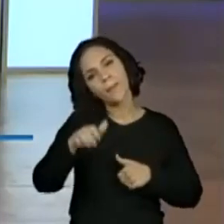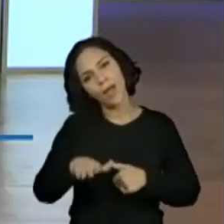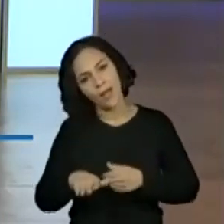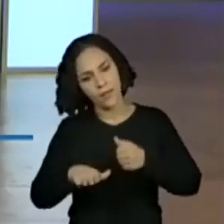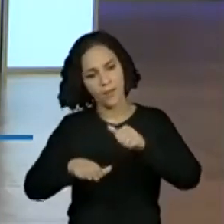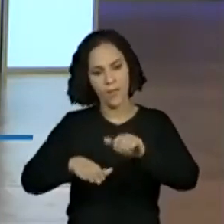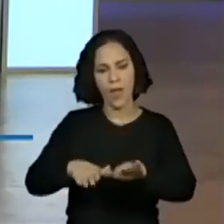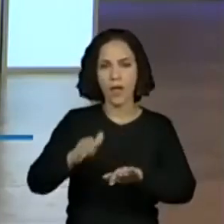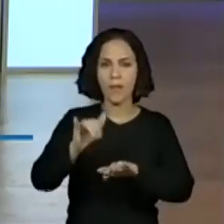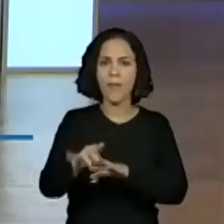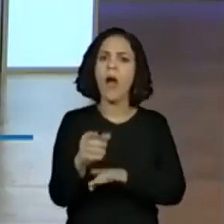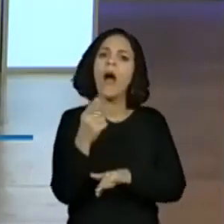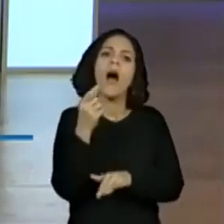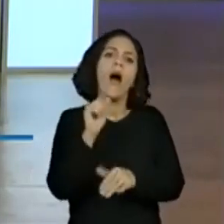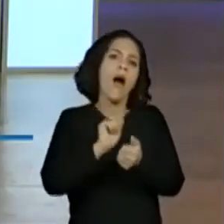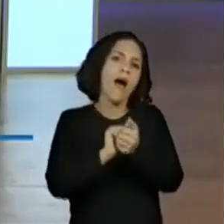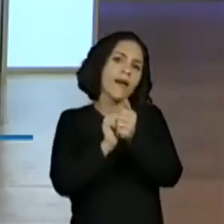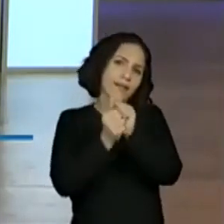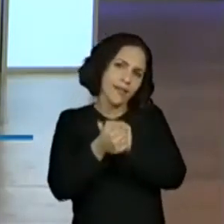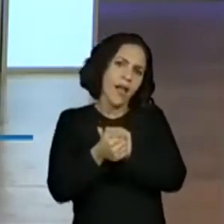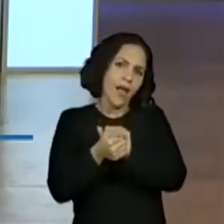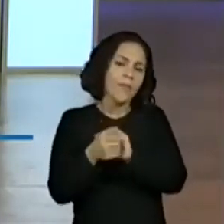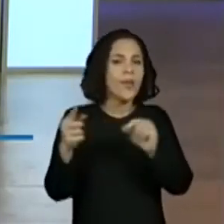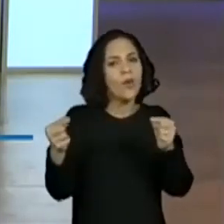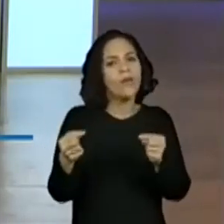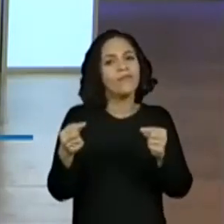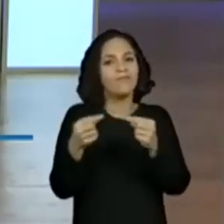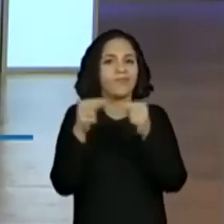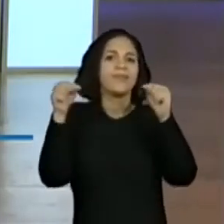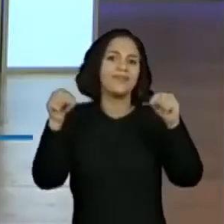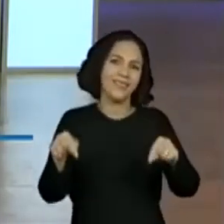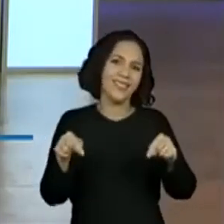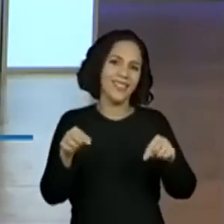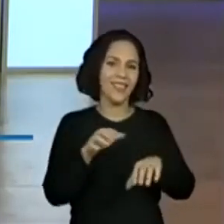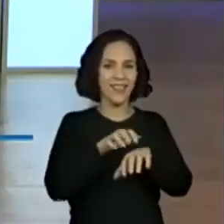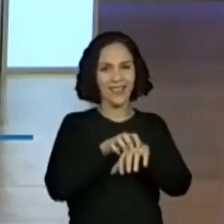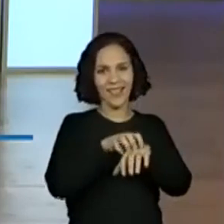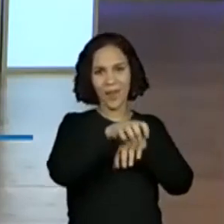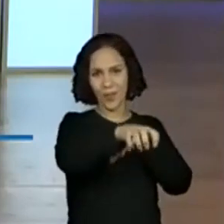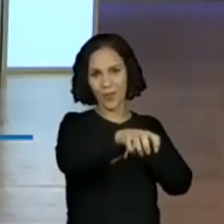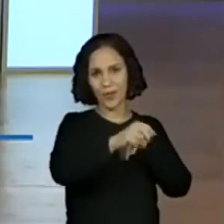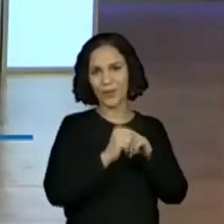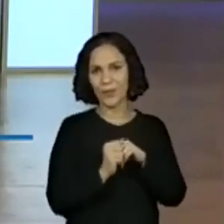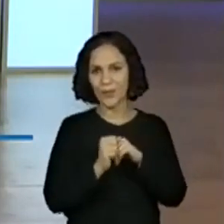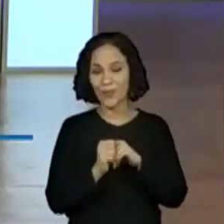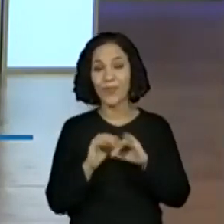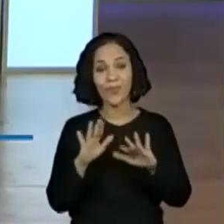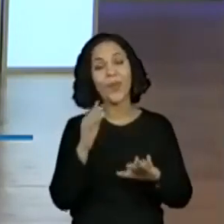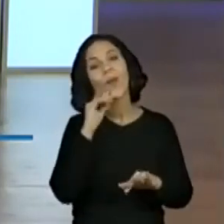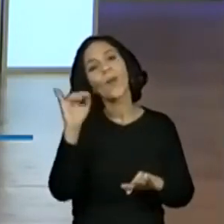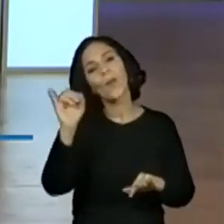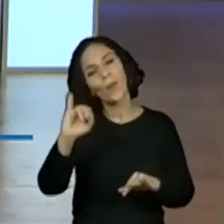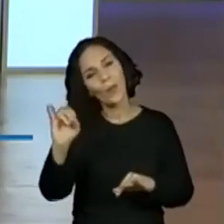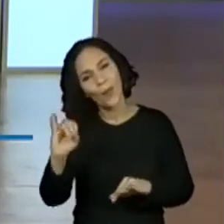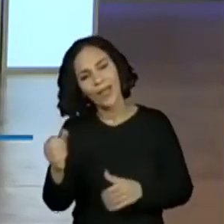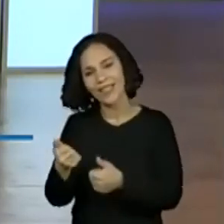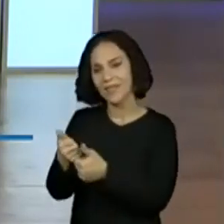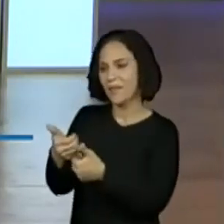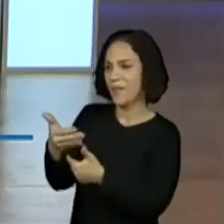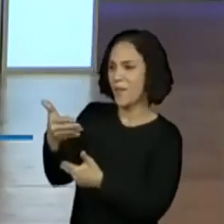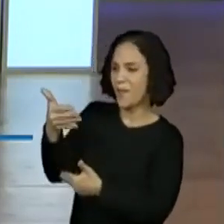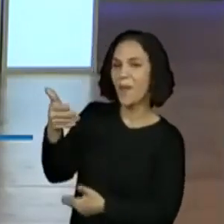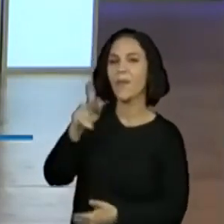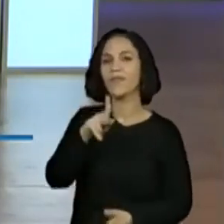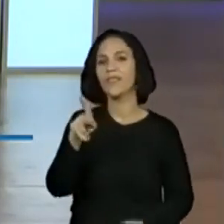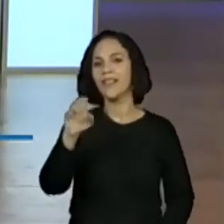Lógico, uma adaptação diferente aqui para a nossa realidade, né? Remota. E o pessoal falando oi, professora Elidia